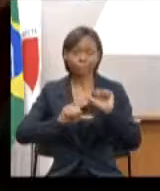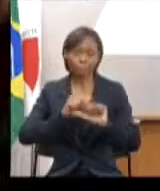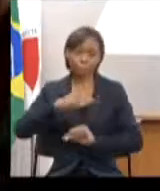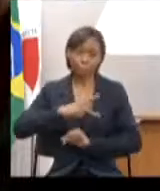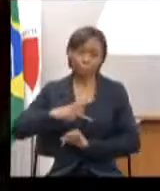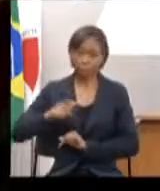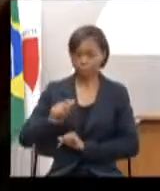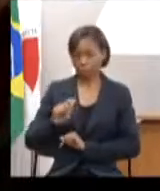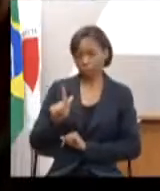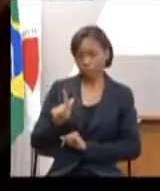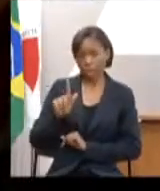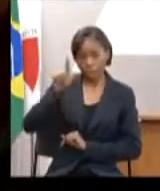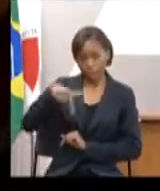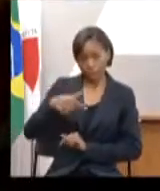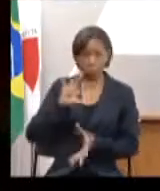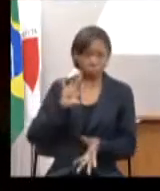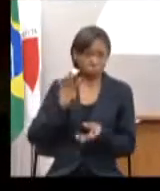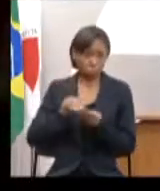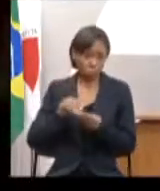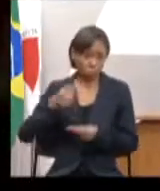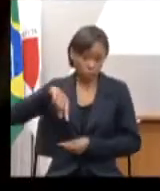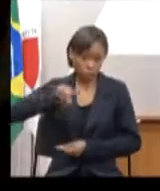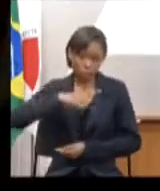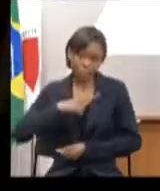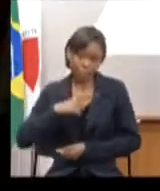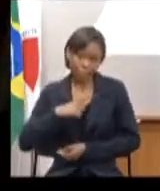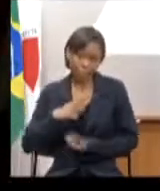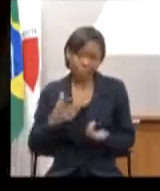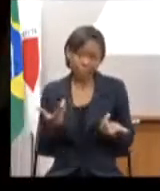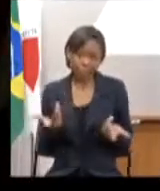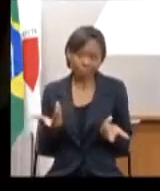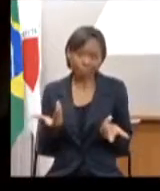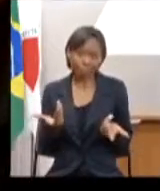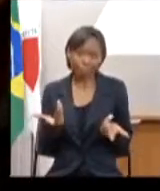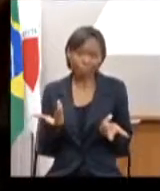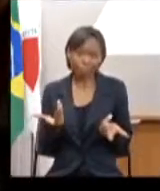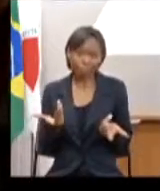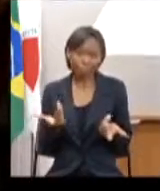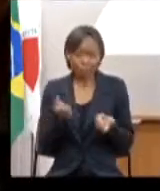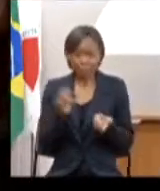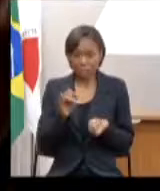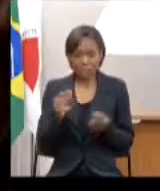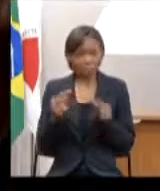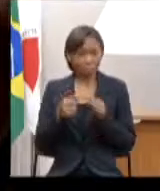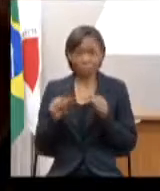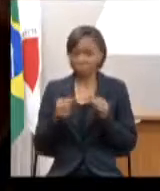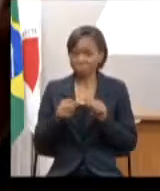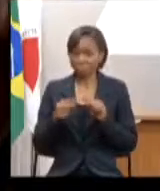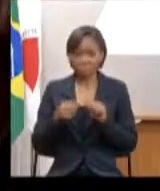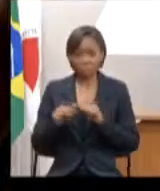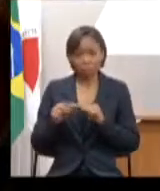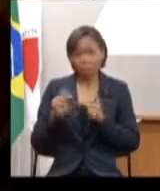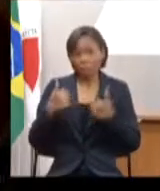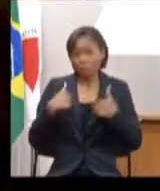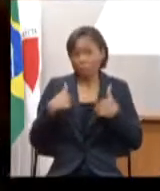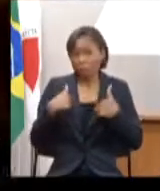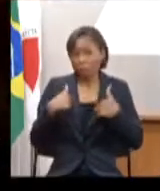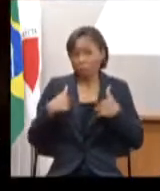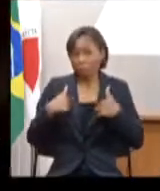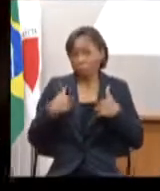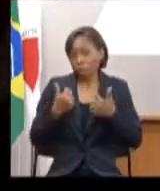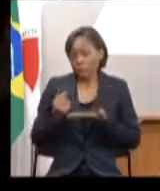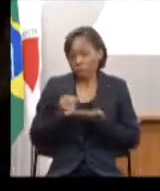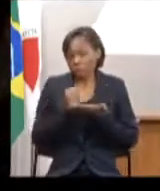PPAG, é esse o nosso tema. Por isso, já que não cabe, eu fico aí solidário